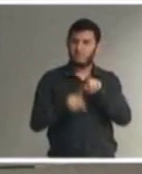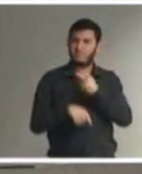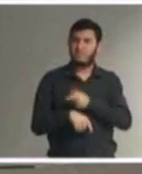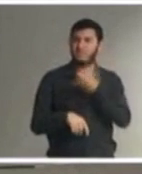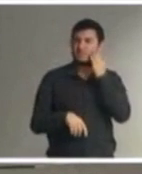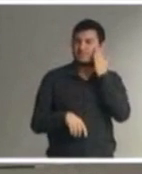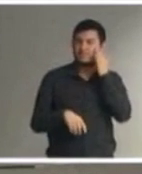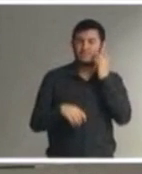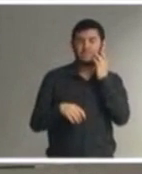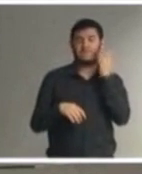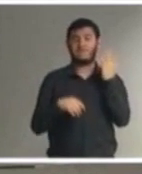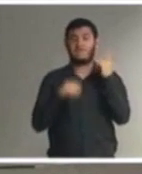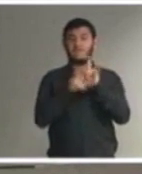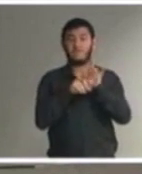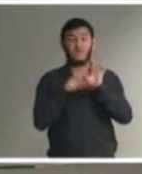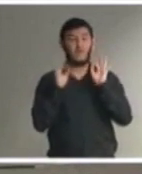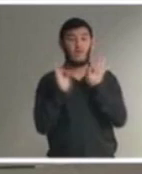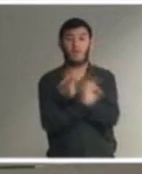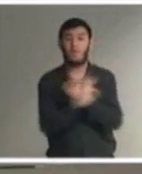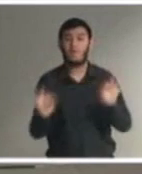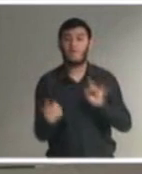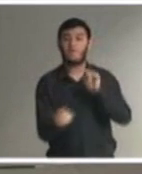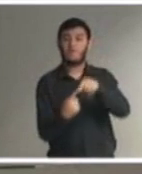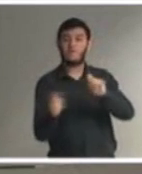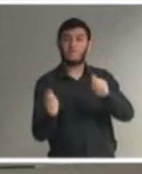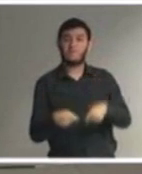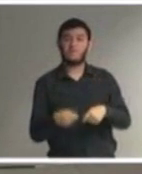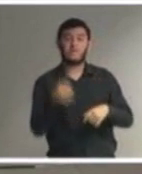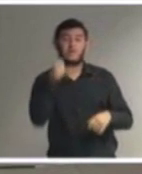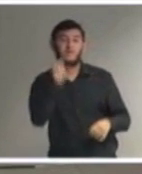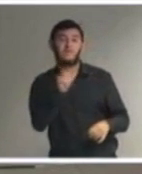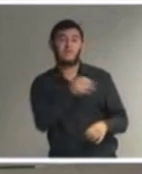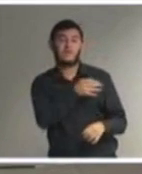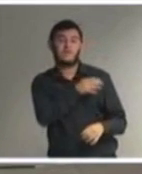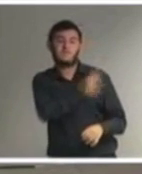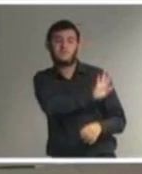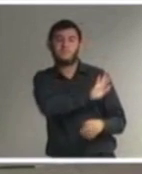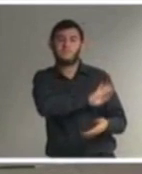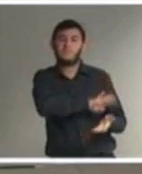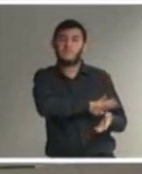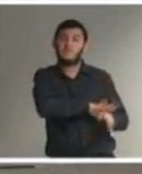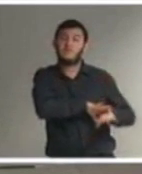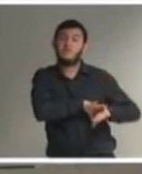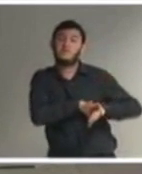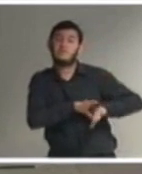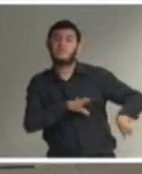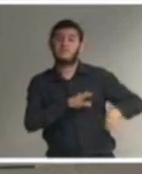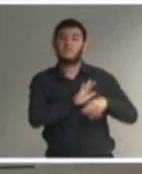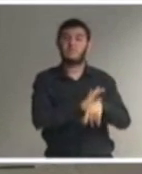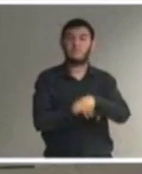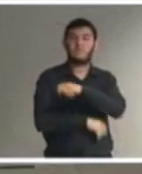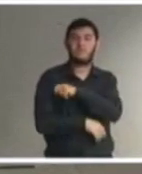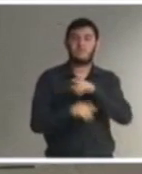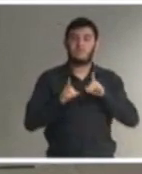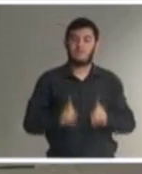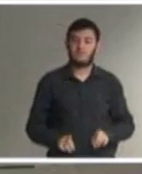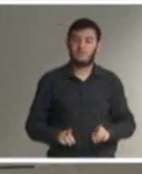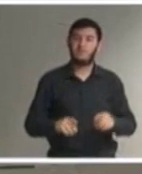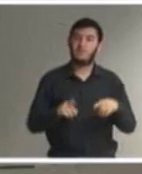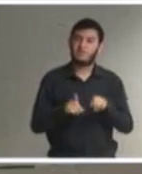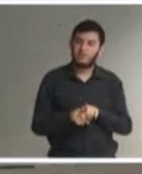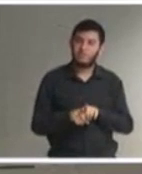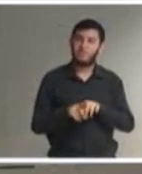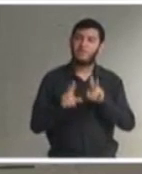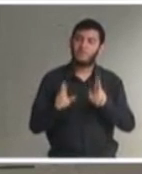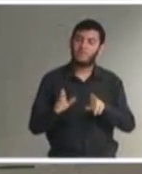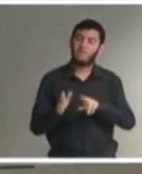ótima forma preventiva de garantia da não exclusão do aluno com deficiência do sistema educacional geral sob a alegação da deficiência como traz